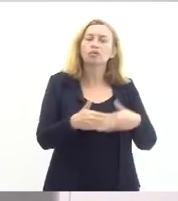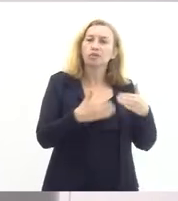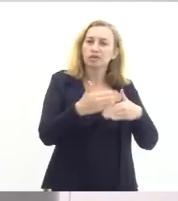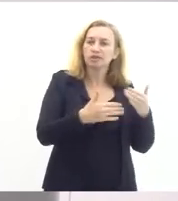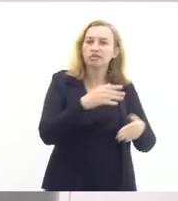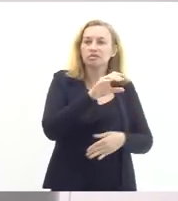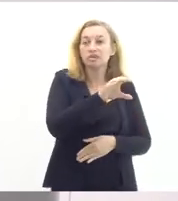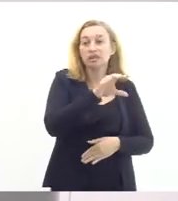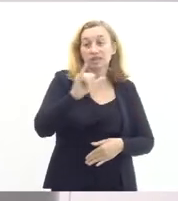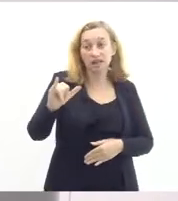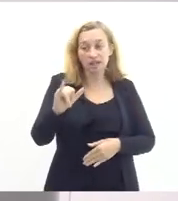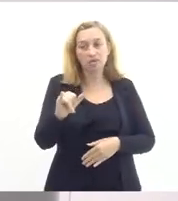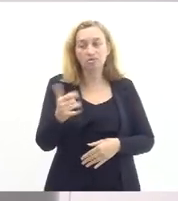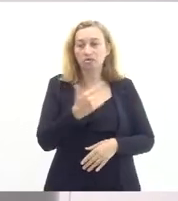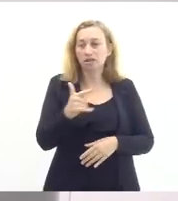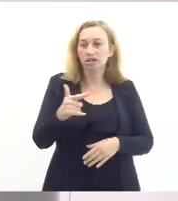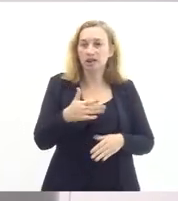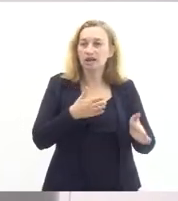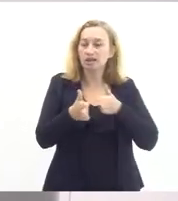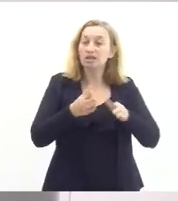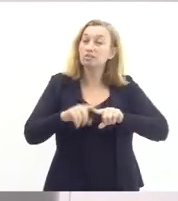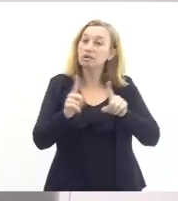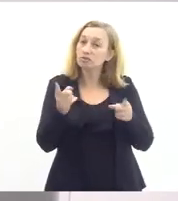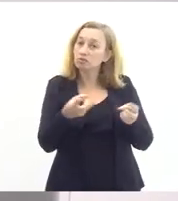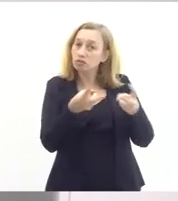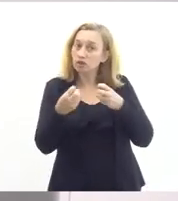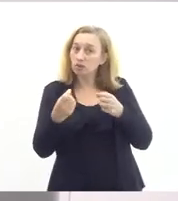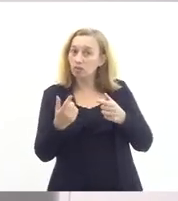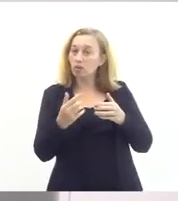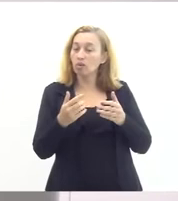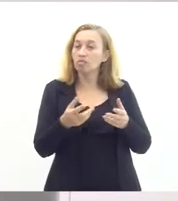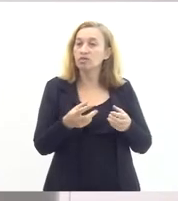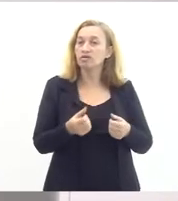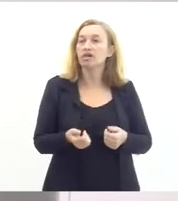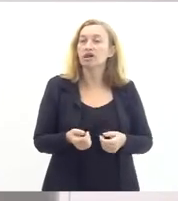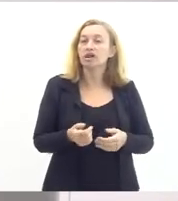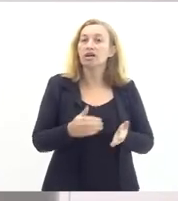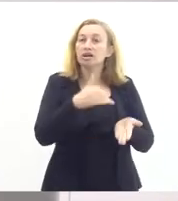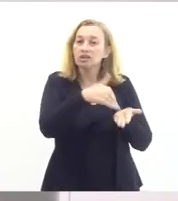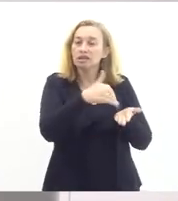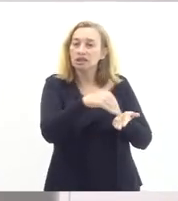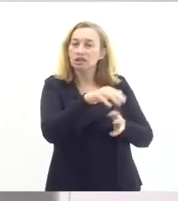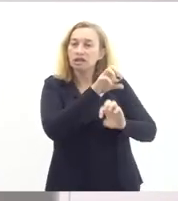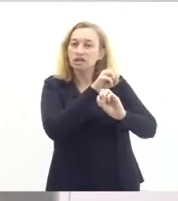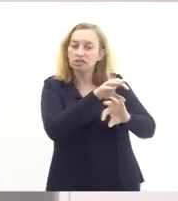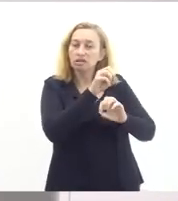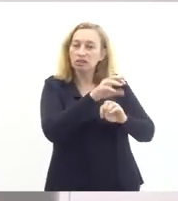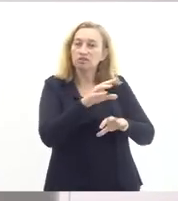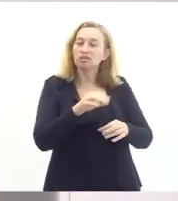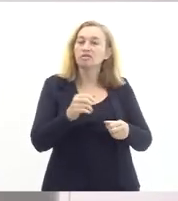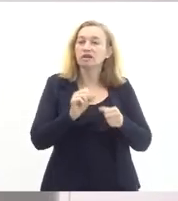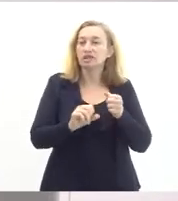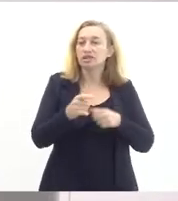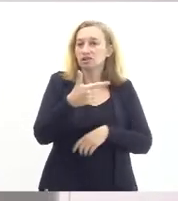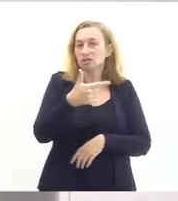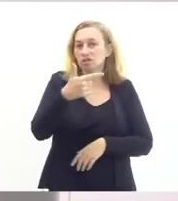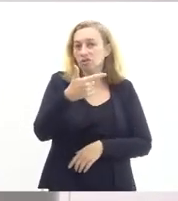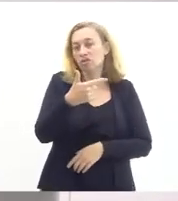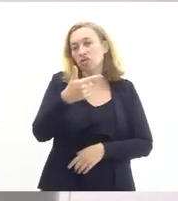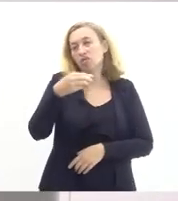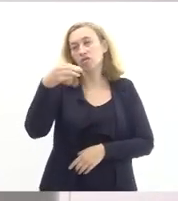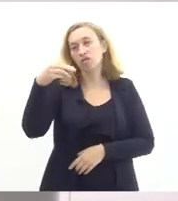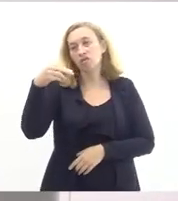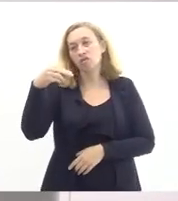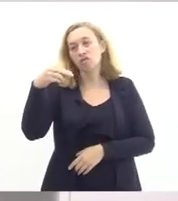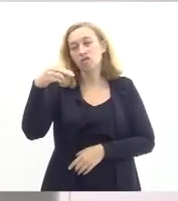acesso mas a gente consegue ver por fora e que a Seduc está fazendo desde novembro só que nós começamos a